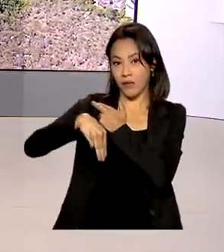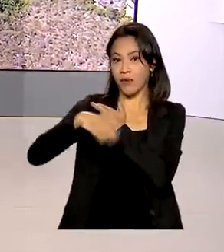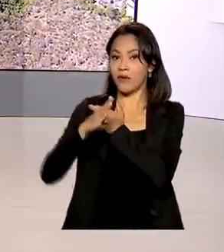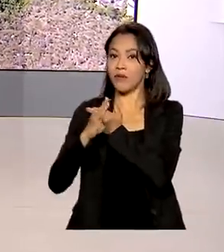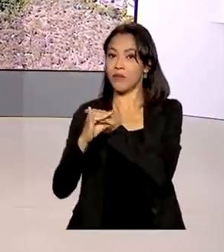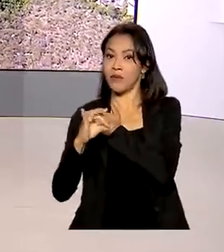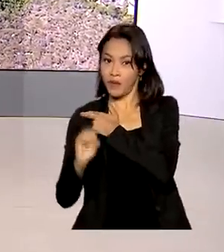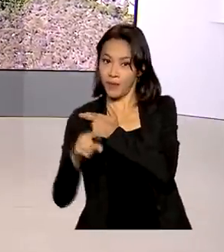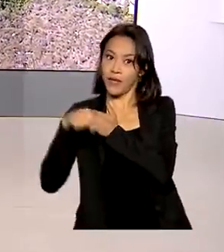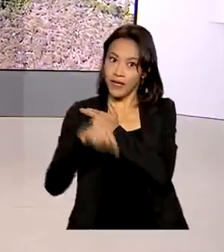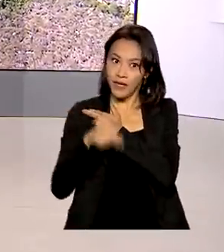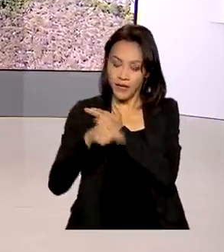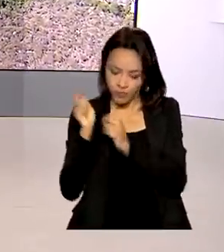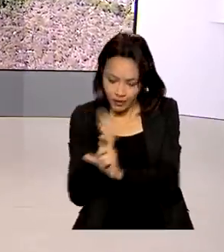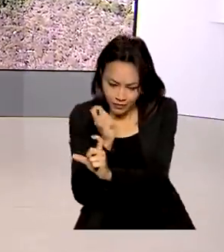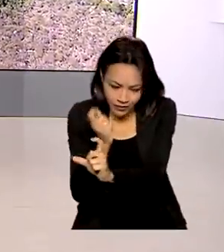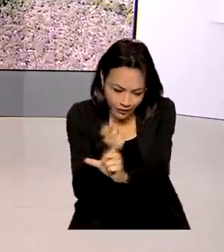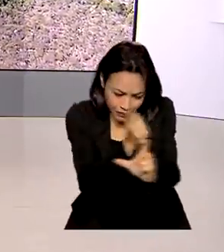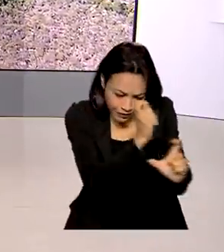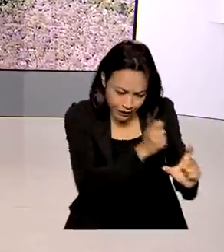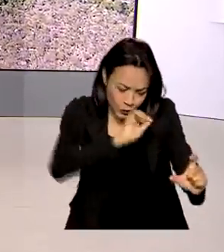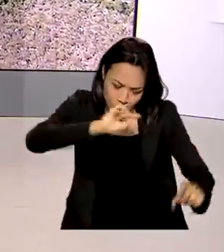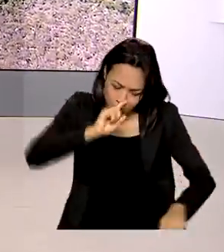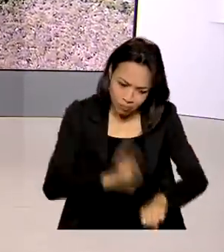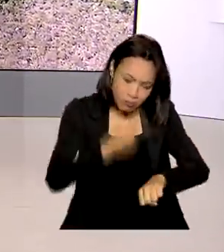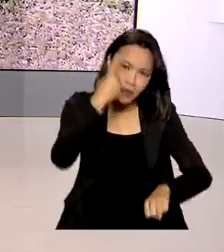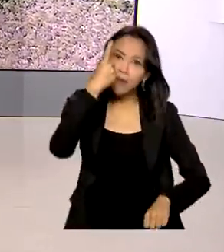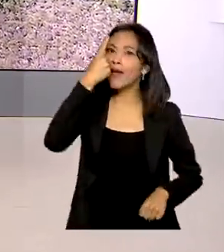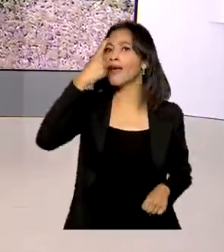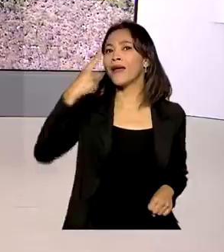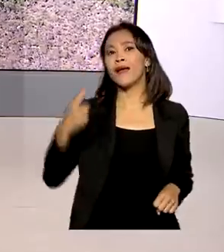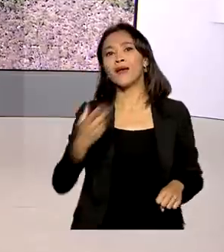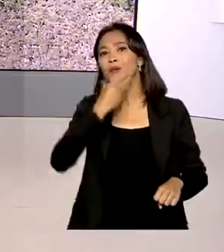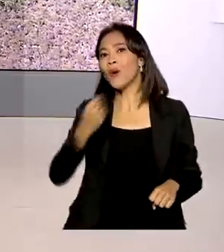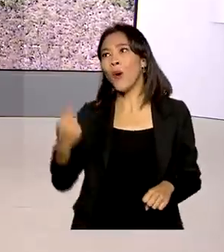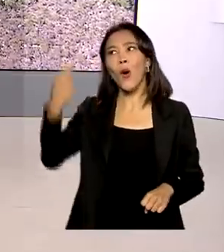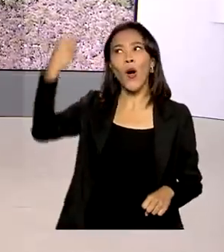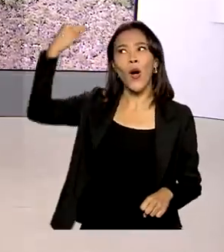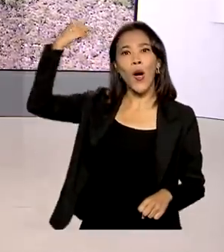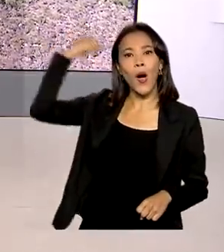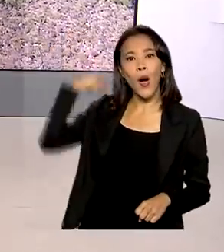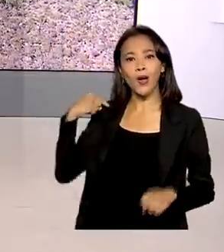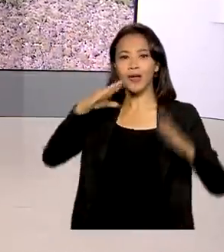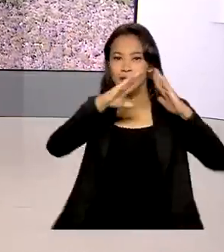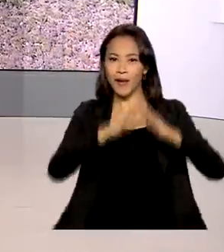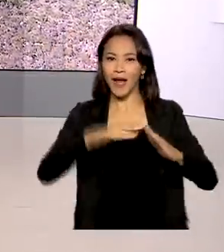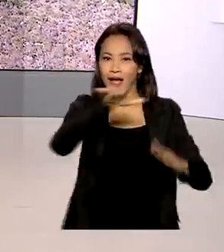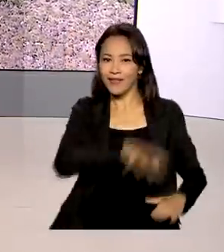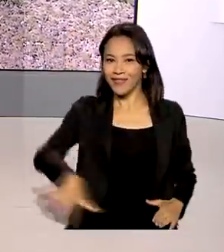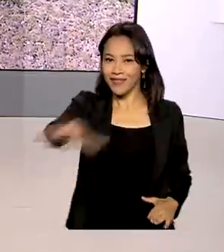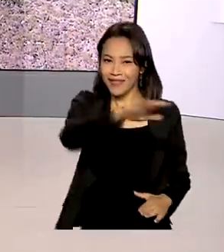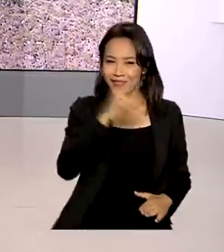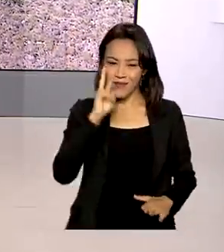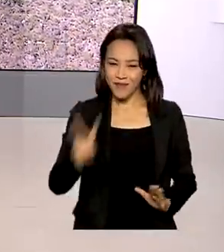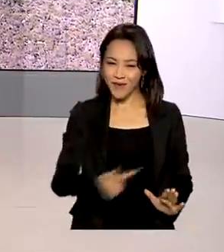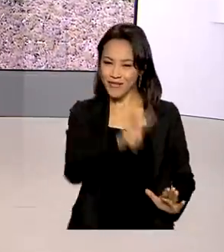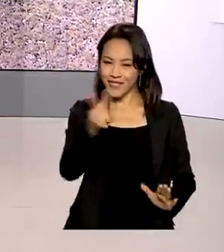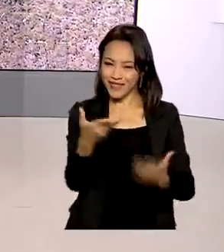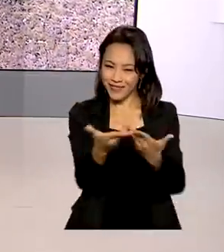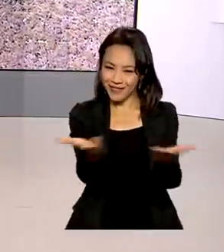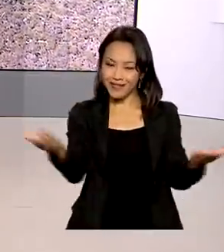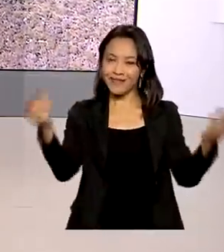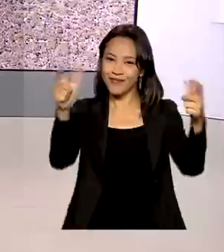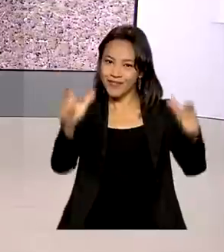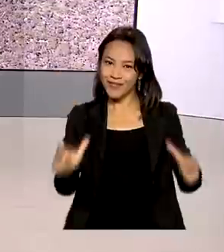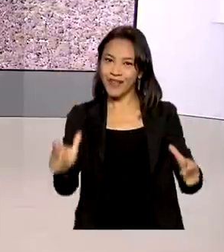e tem inclusive os primeiros fósseis de homens que habitaram as Américas. Nós ficamos agora com imagens da Serra da Capivara.